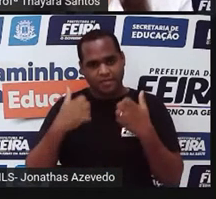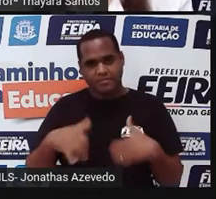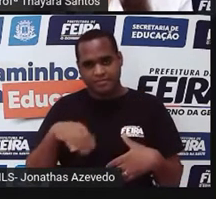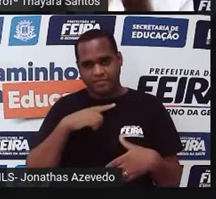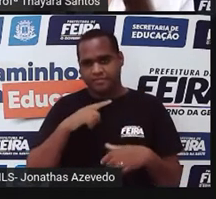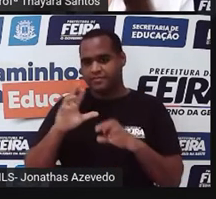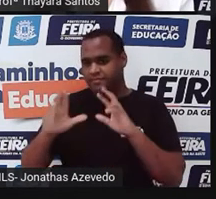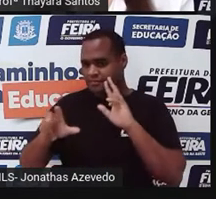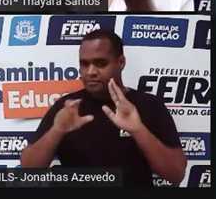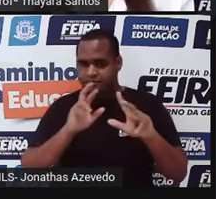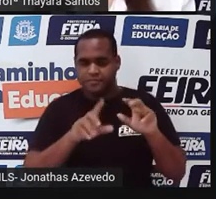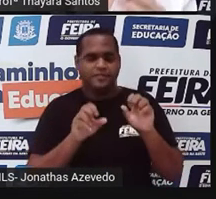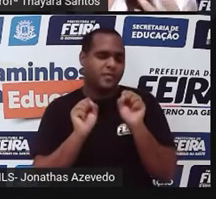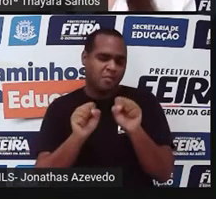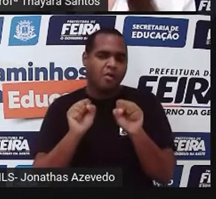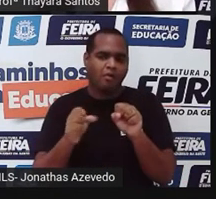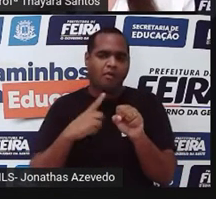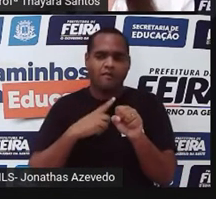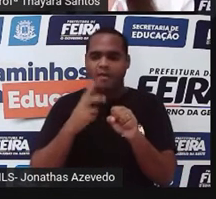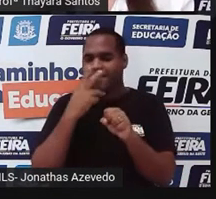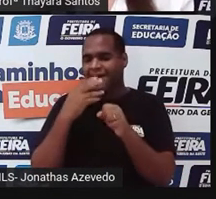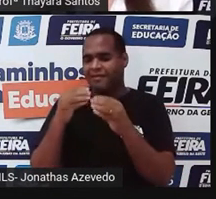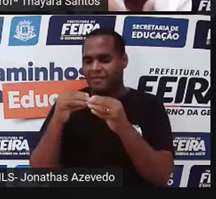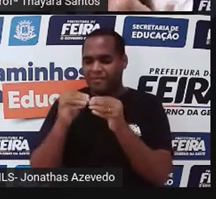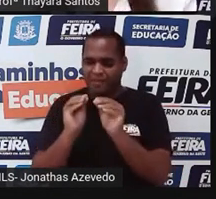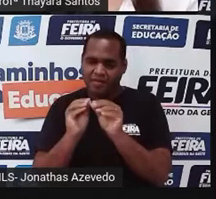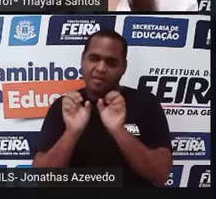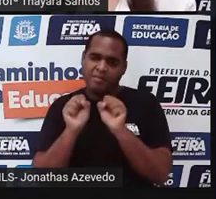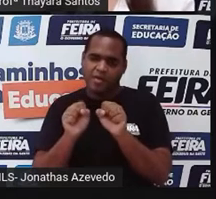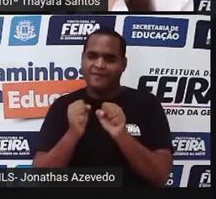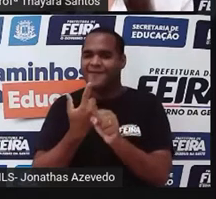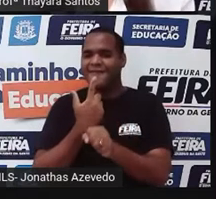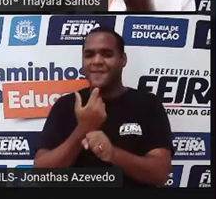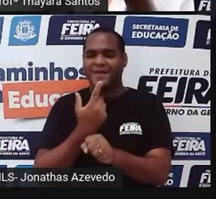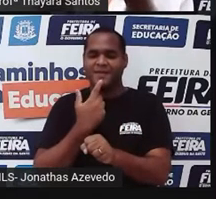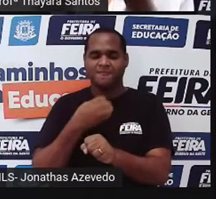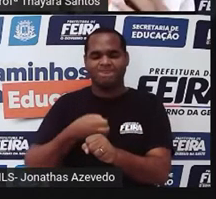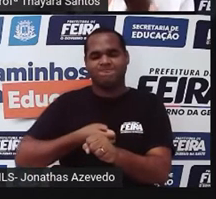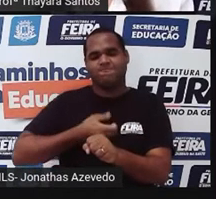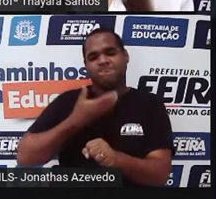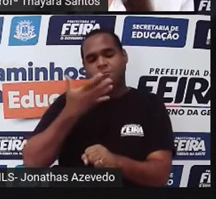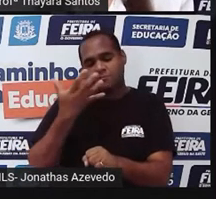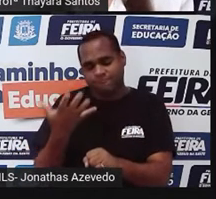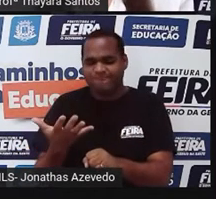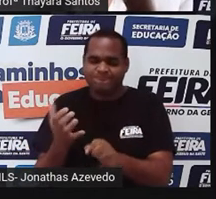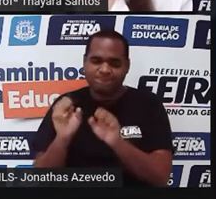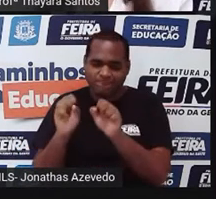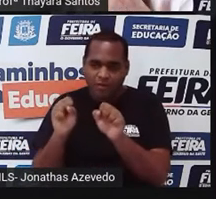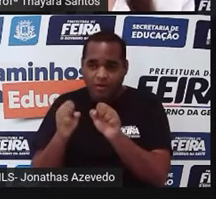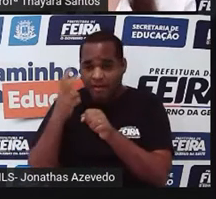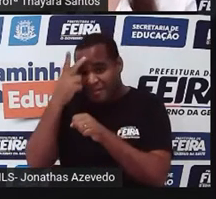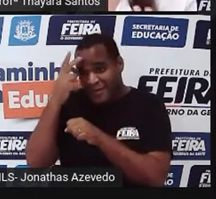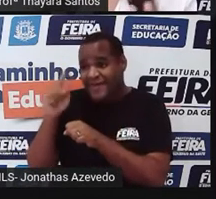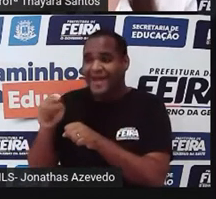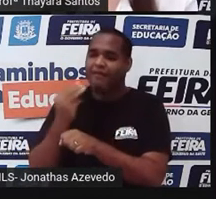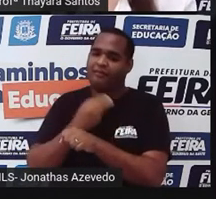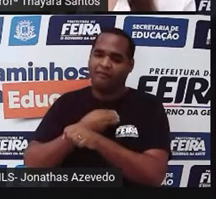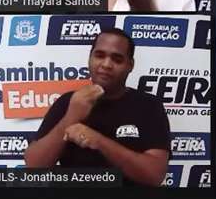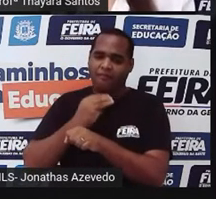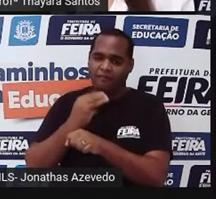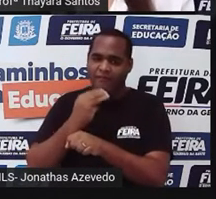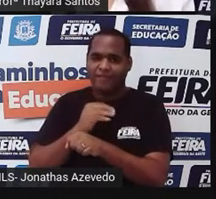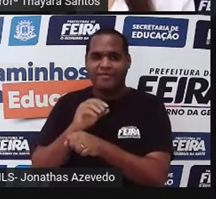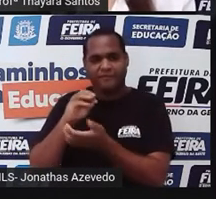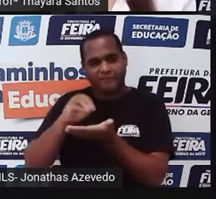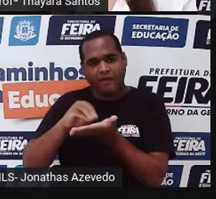aí diferente, elas têm mais chances de se romperem, provocando hemorragias. Então, a pessoa fica com deficiência de hemácias,